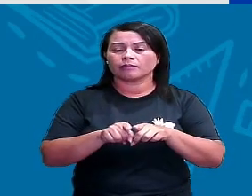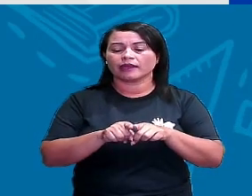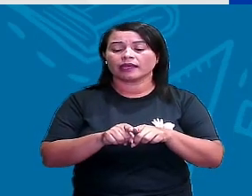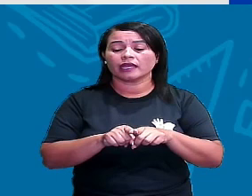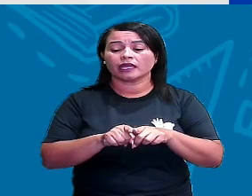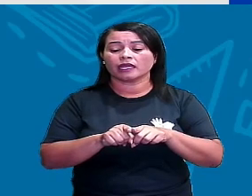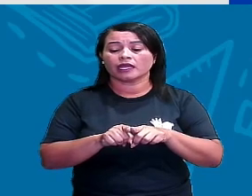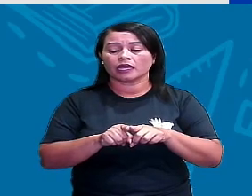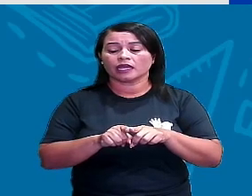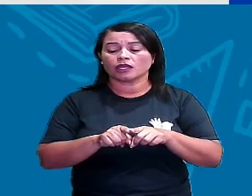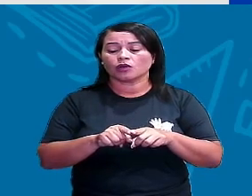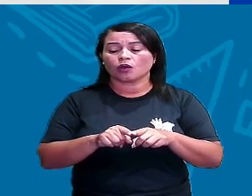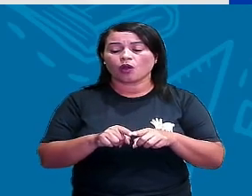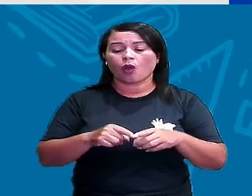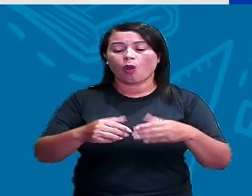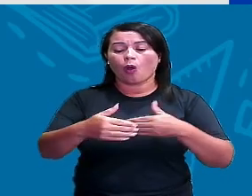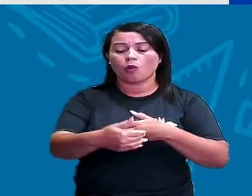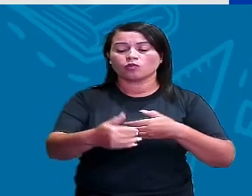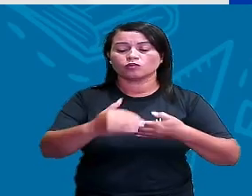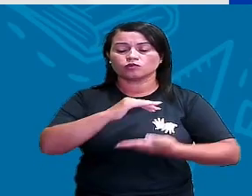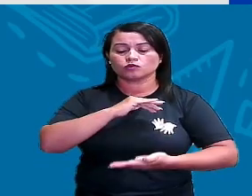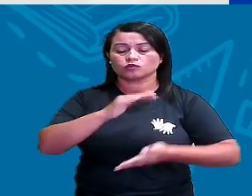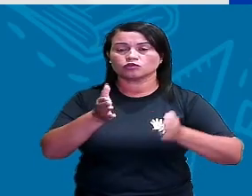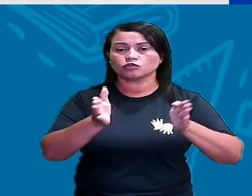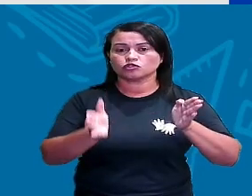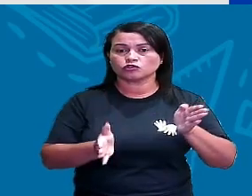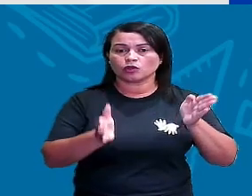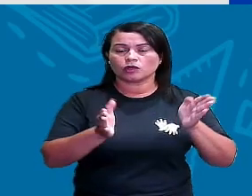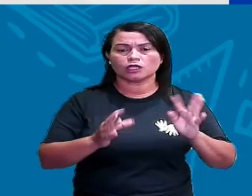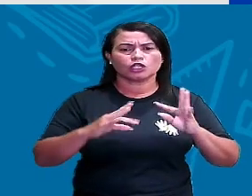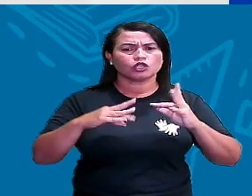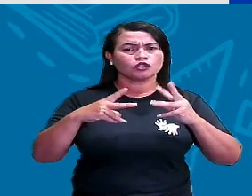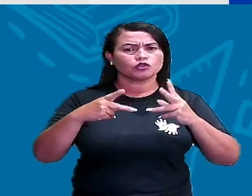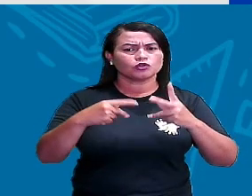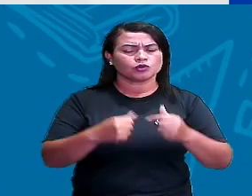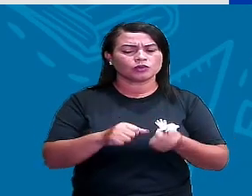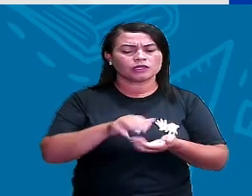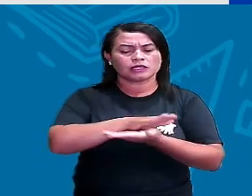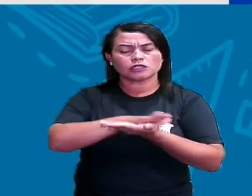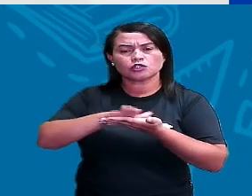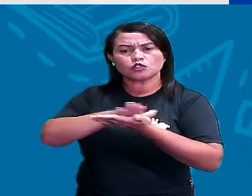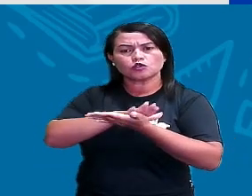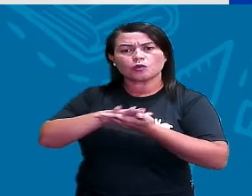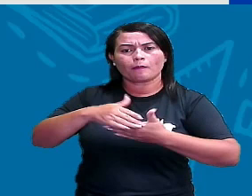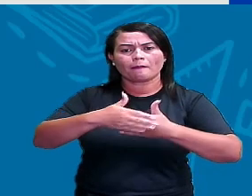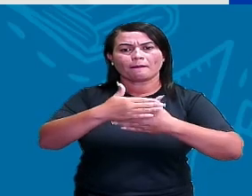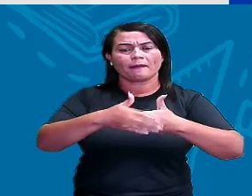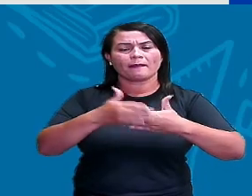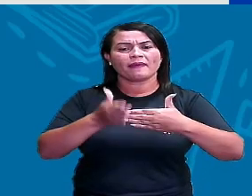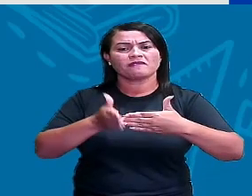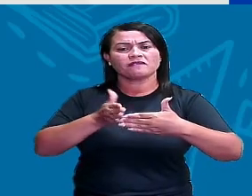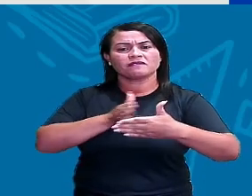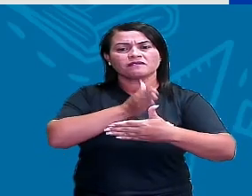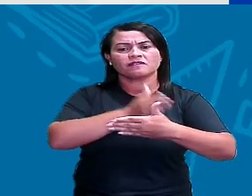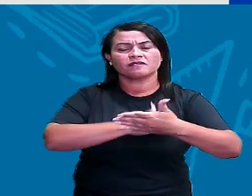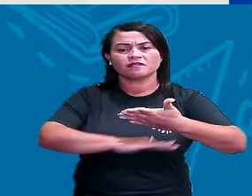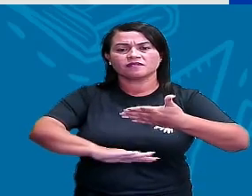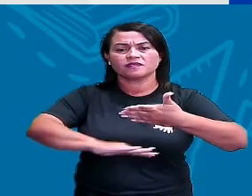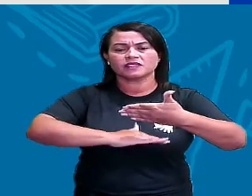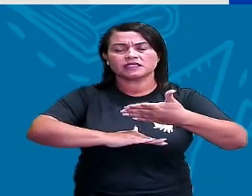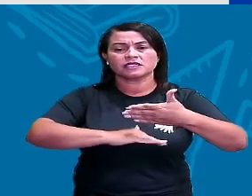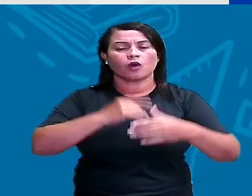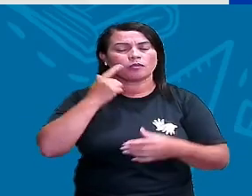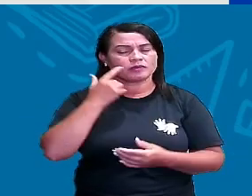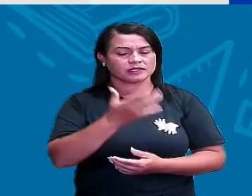sólido geométrico, a representação de todas as suas superfícies. Permitindo, assim, visualizar todo o sólido.